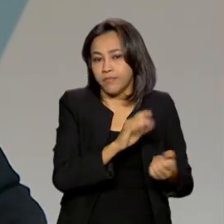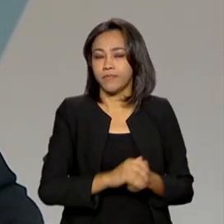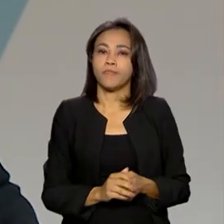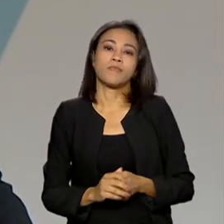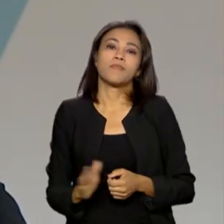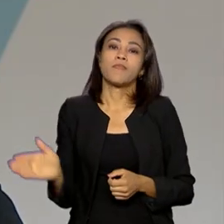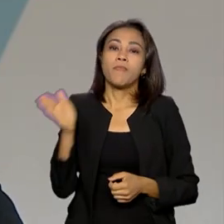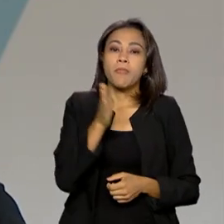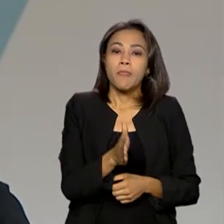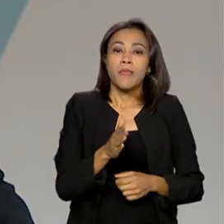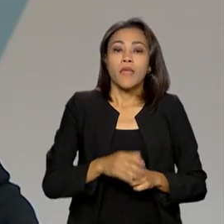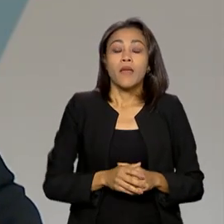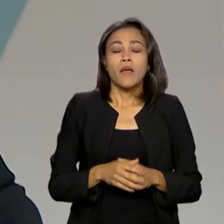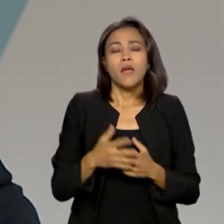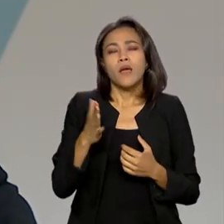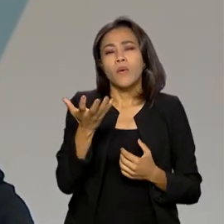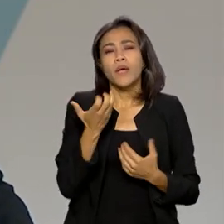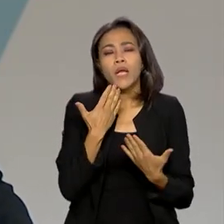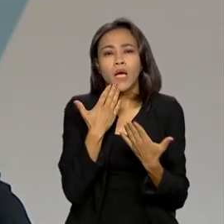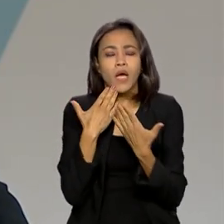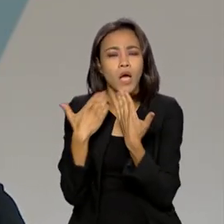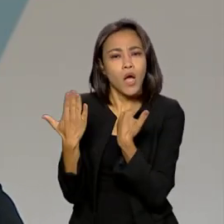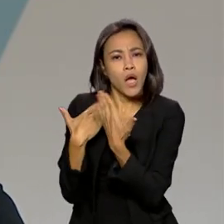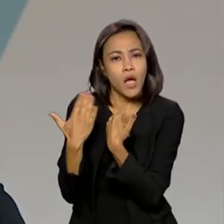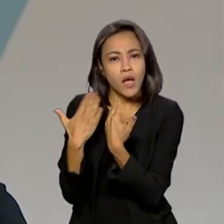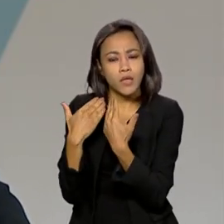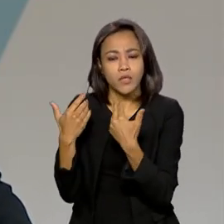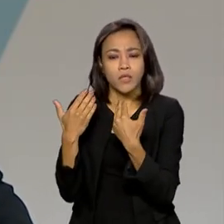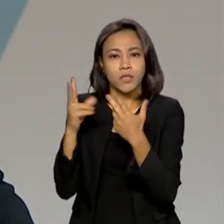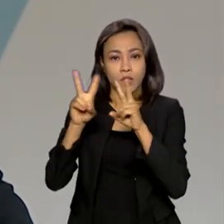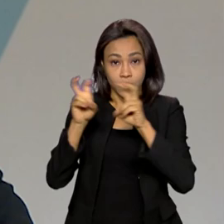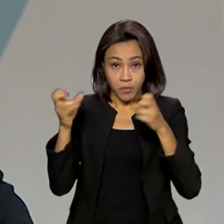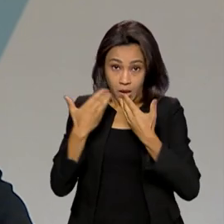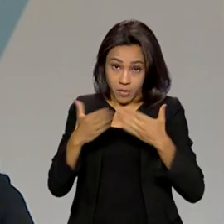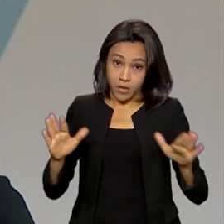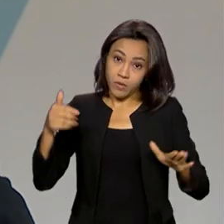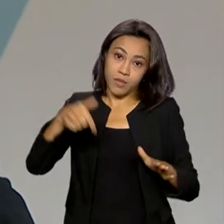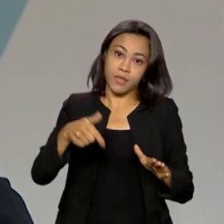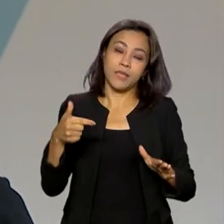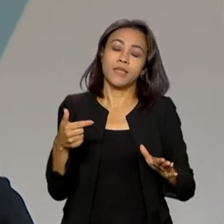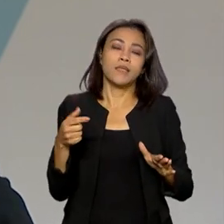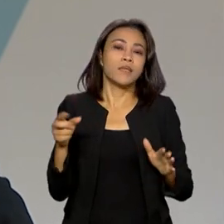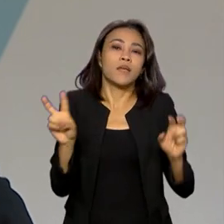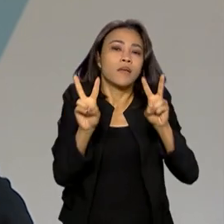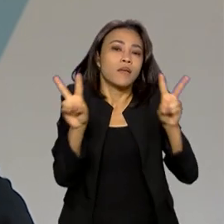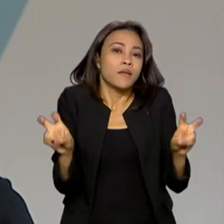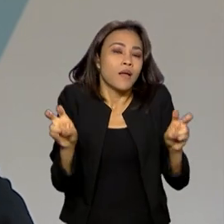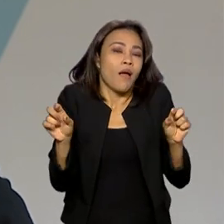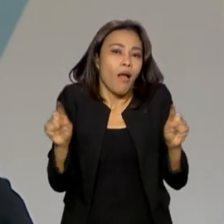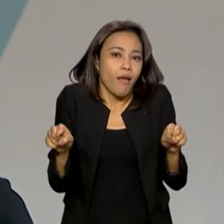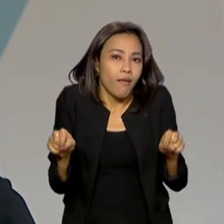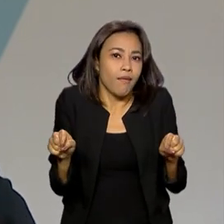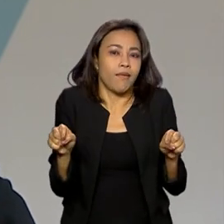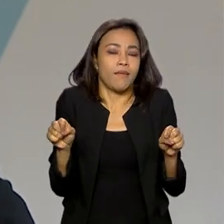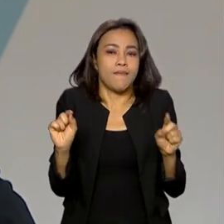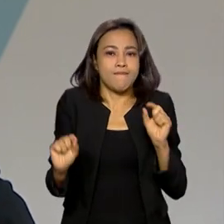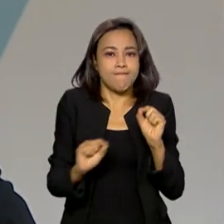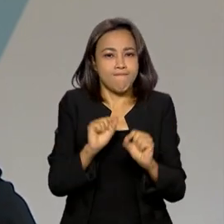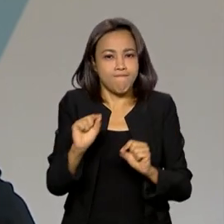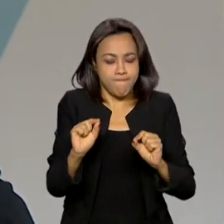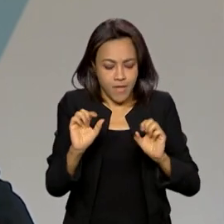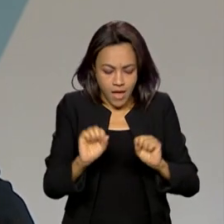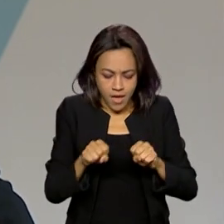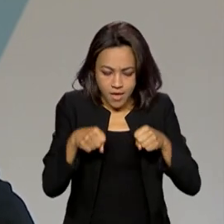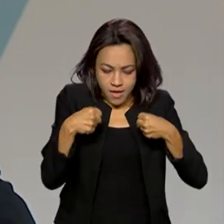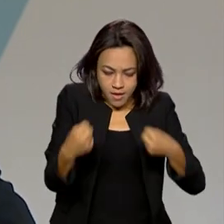Agora eu queria dialogar um pouco com essa abertura do nosso programa, que seria essa questão da recuperação da